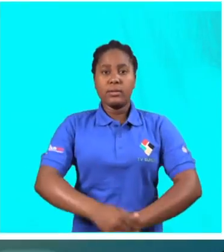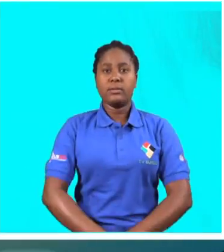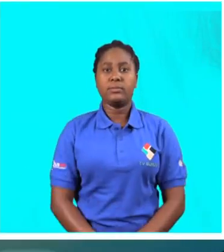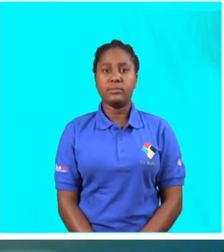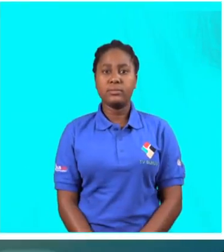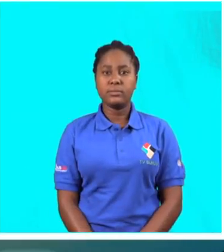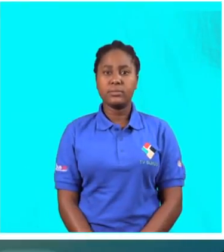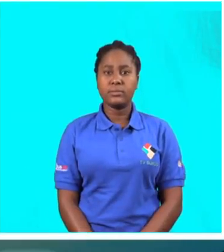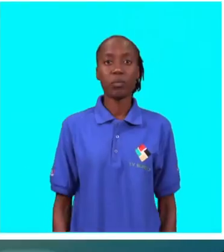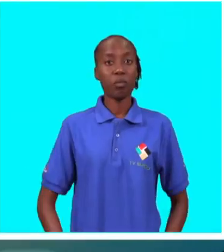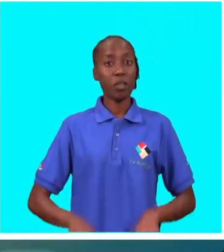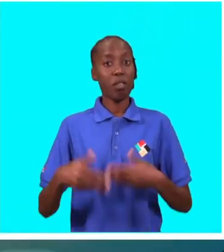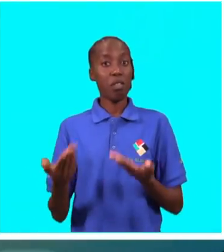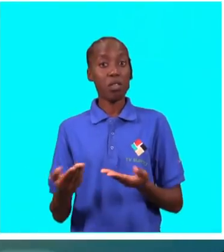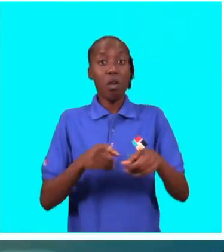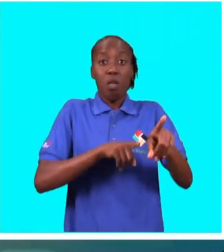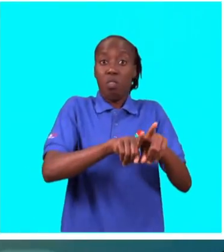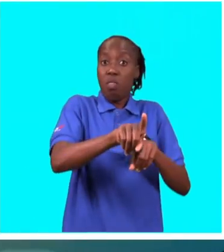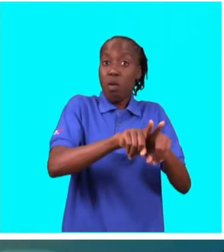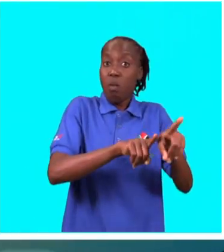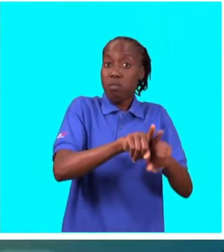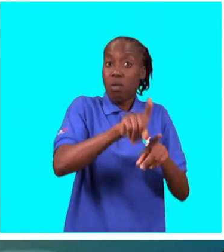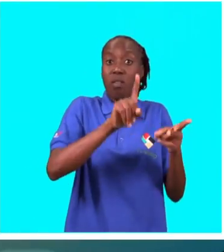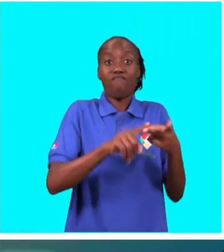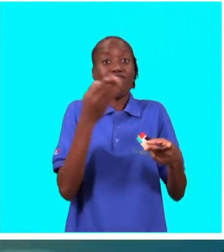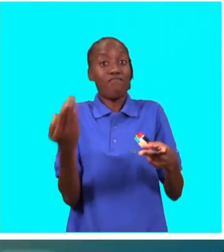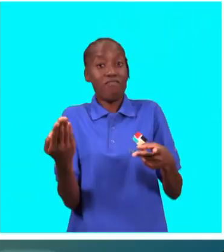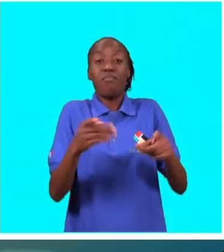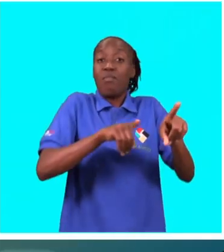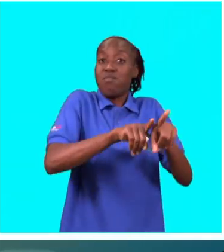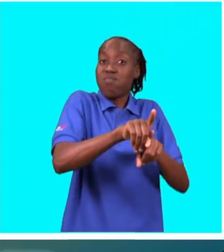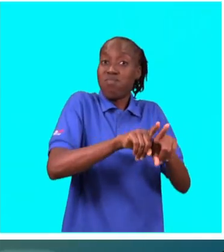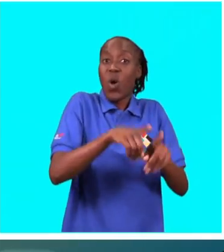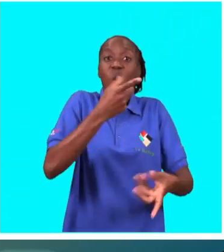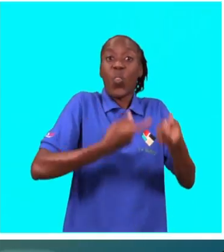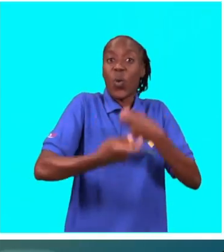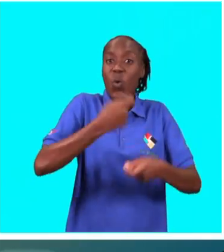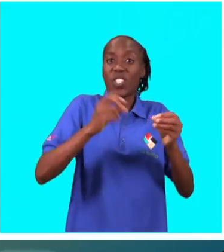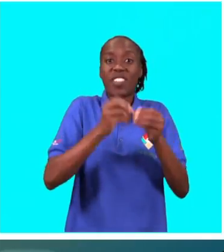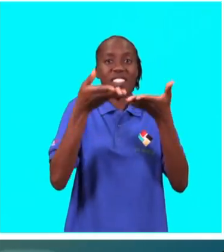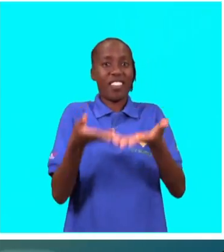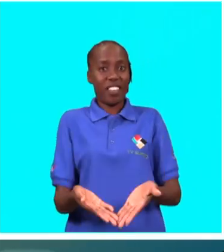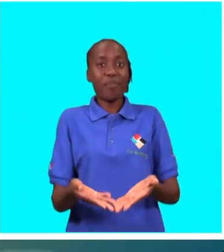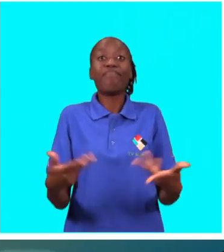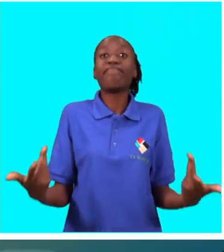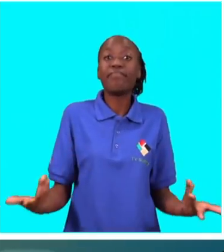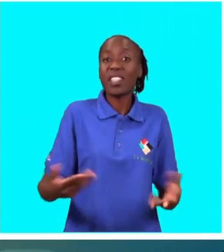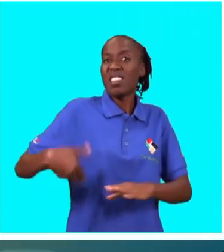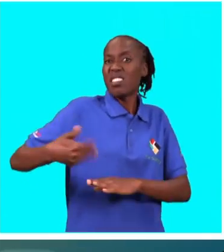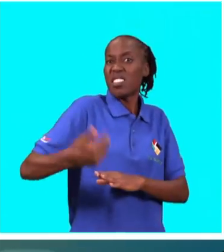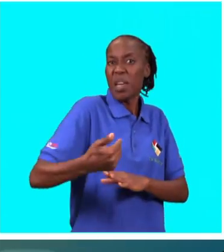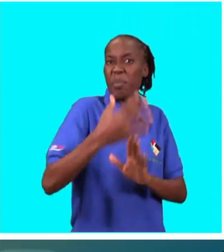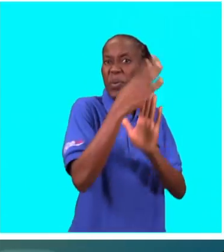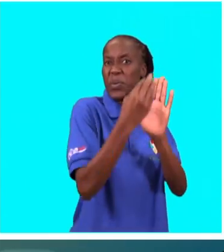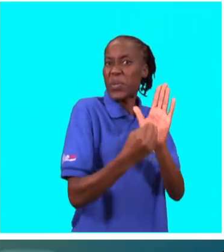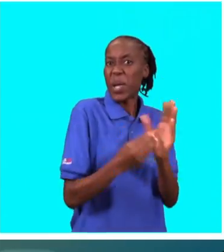estão muito altas. Isto é todo o bolo, isto. É todo o bolo, este negócio que estamos a fazer aqui. Porque